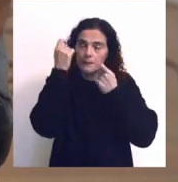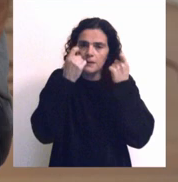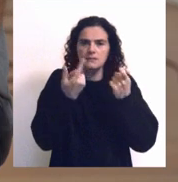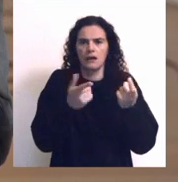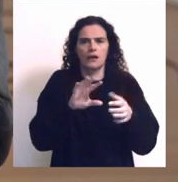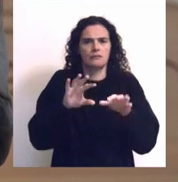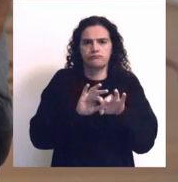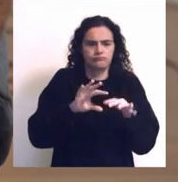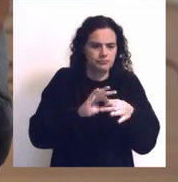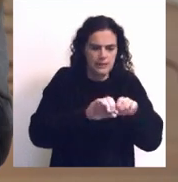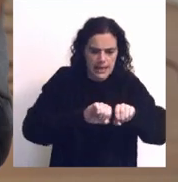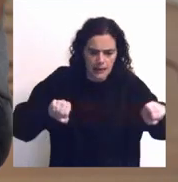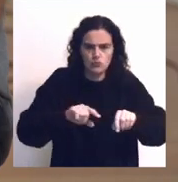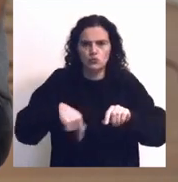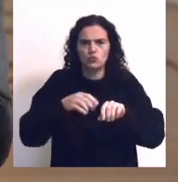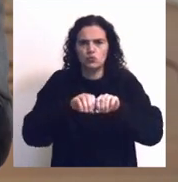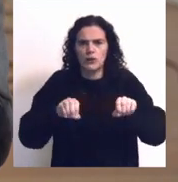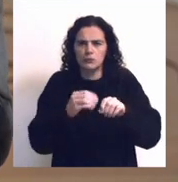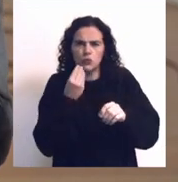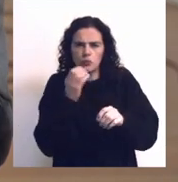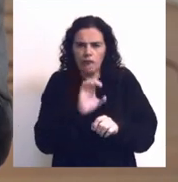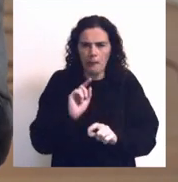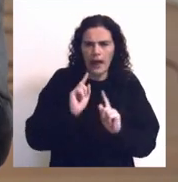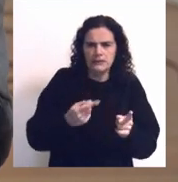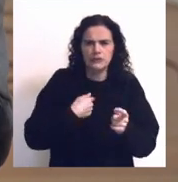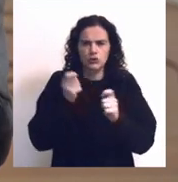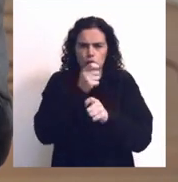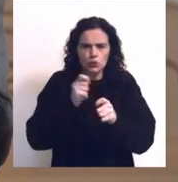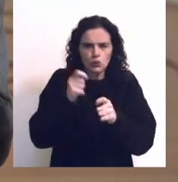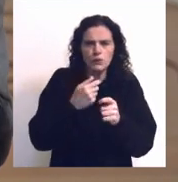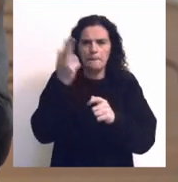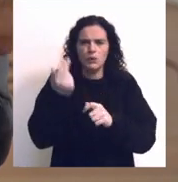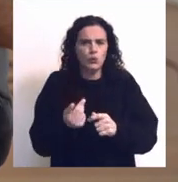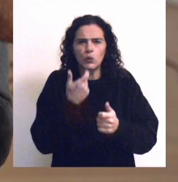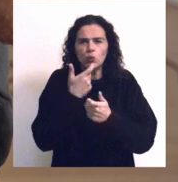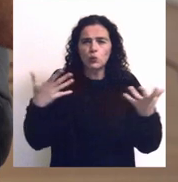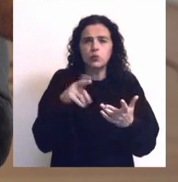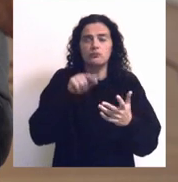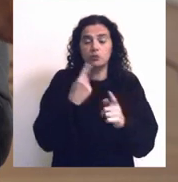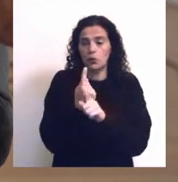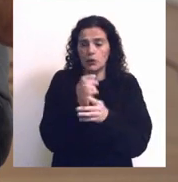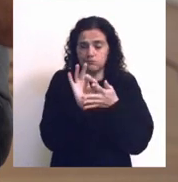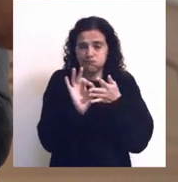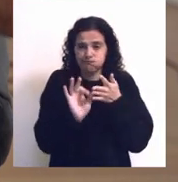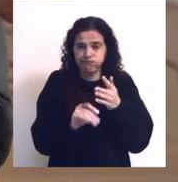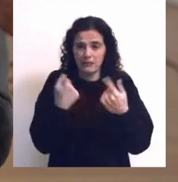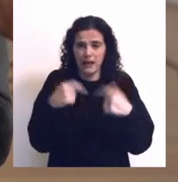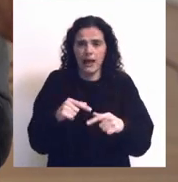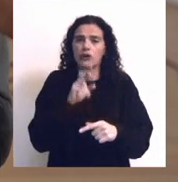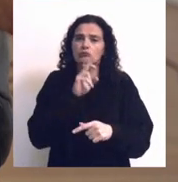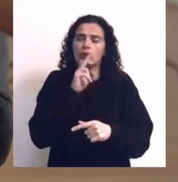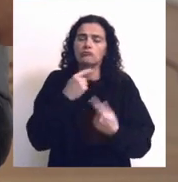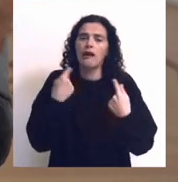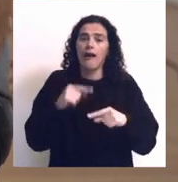pensados, seja os cabos, o desenho dos cabos, o desenho, a escultura, a pintura, ou seja, todos esses elementos dão